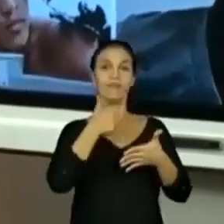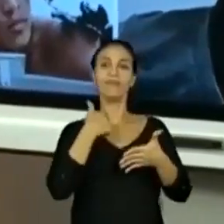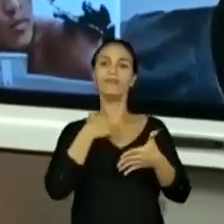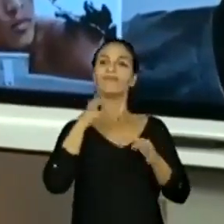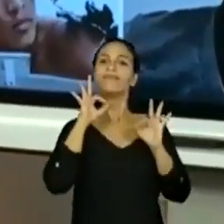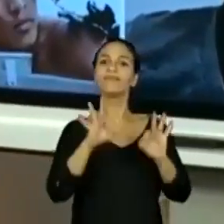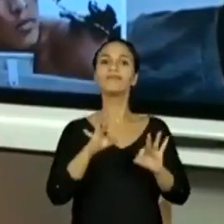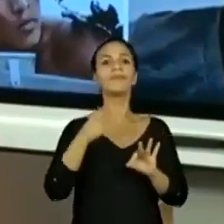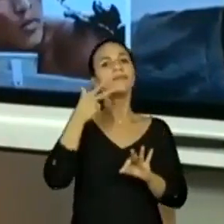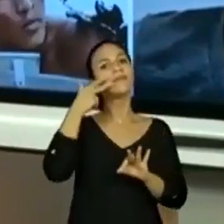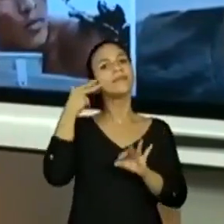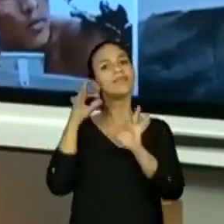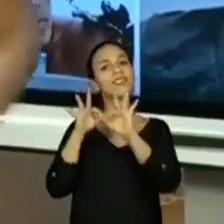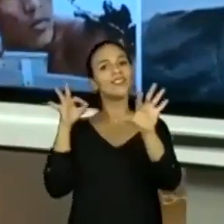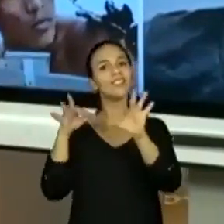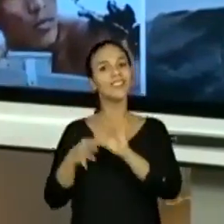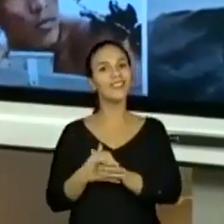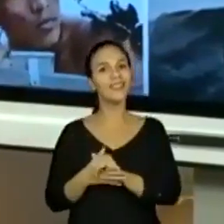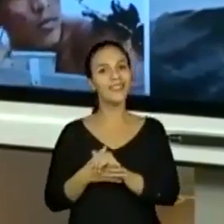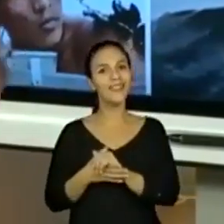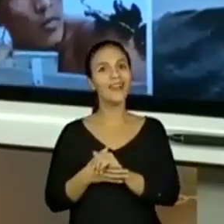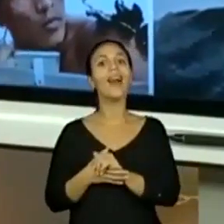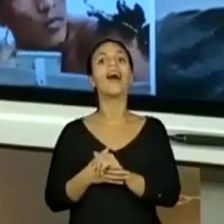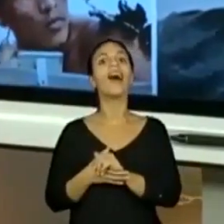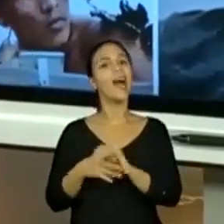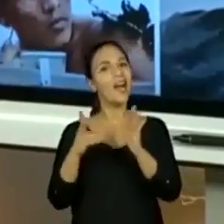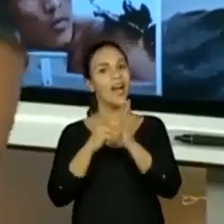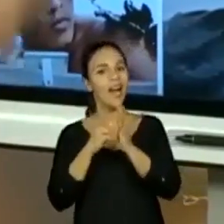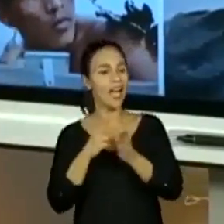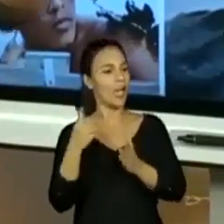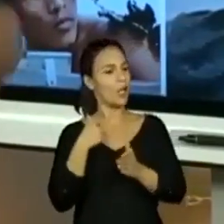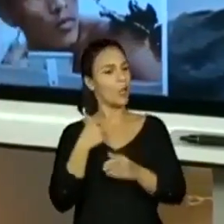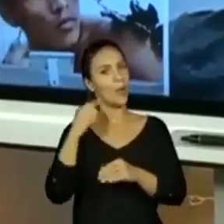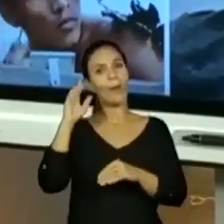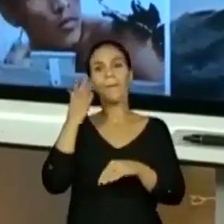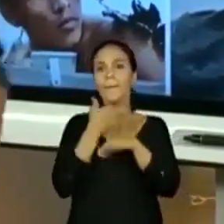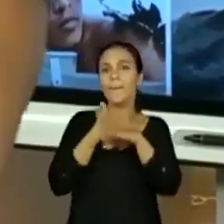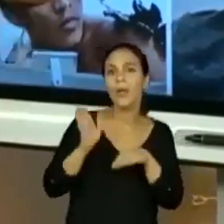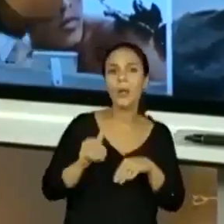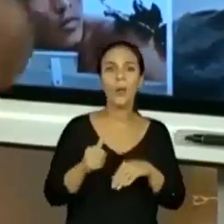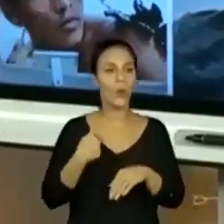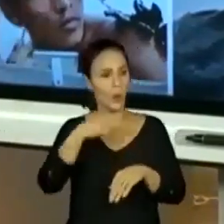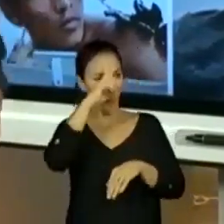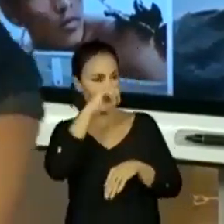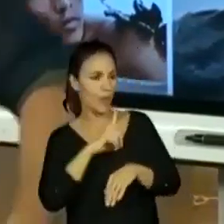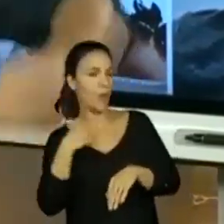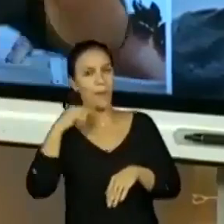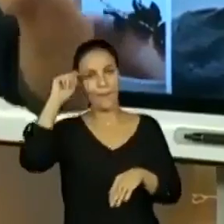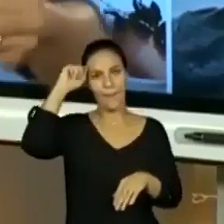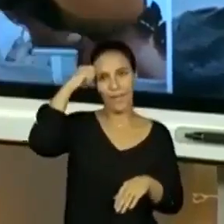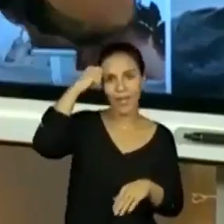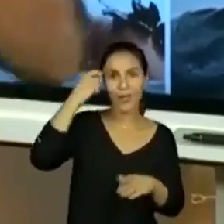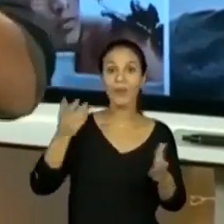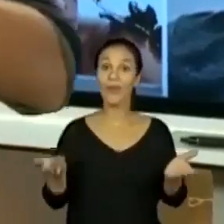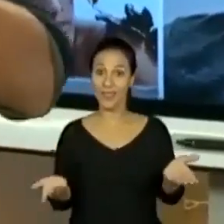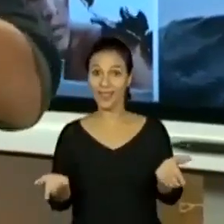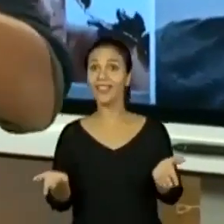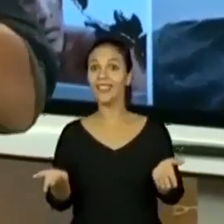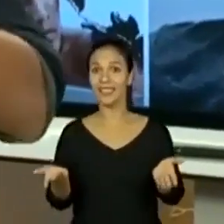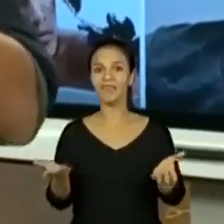sou indígena, professor. Eu sou branco, professor. Eu sou amarelo, professor. Eu sou preto, professor. Gente,